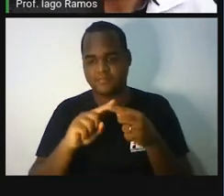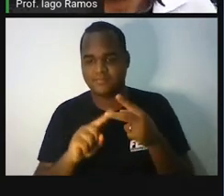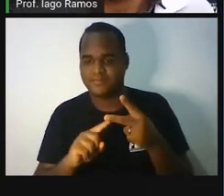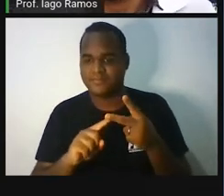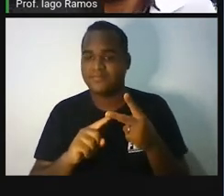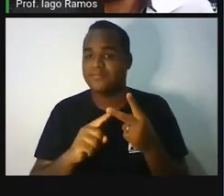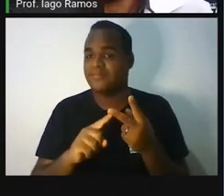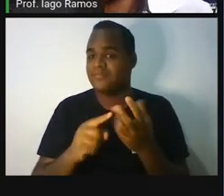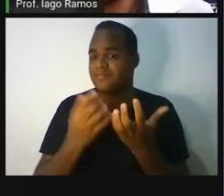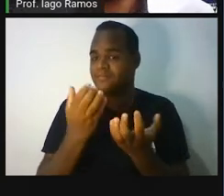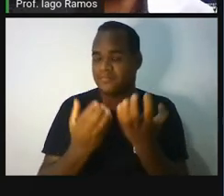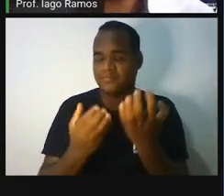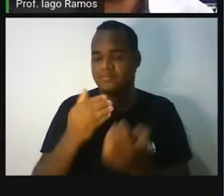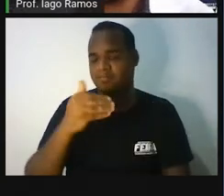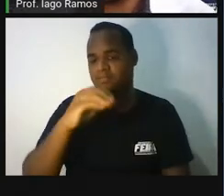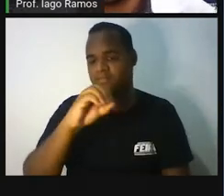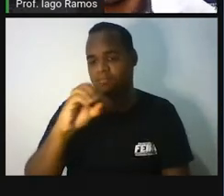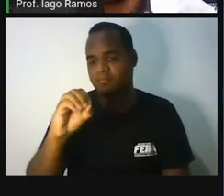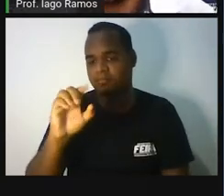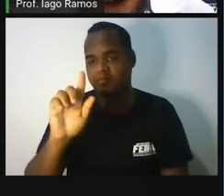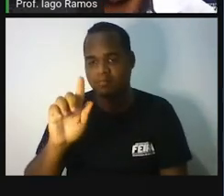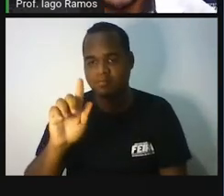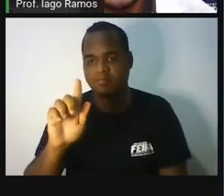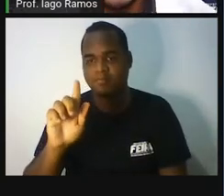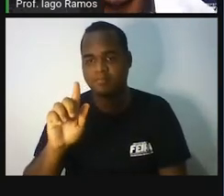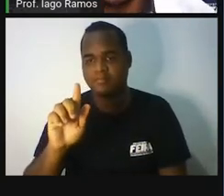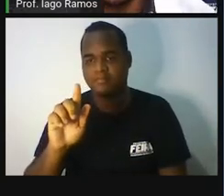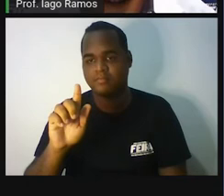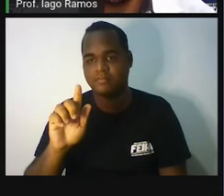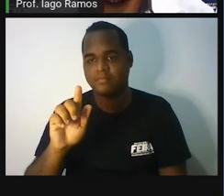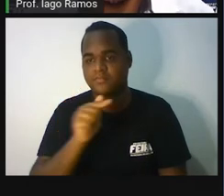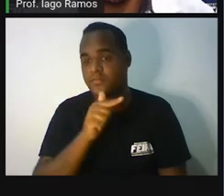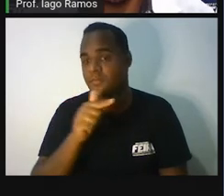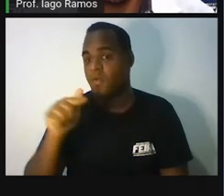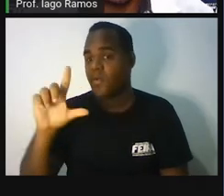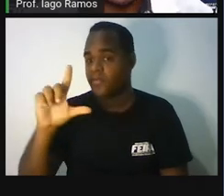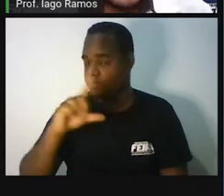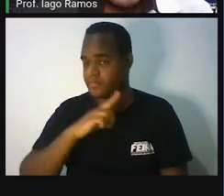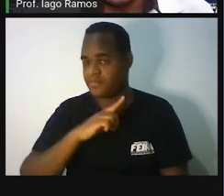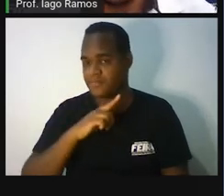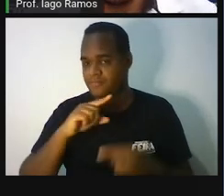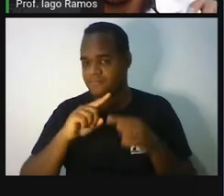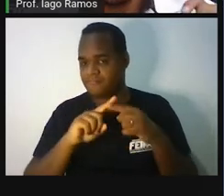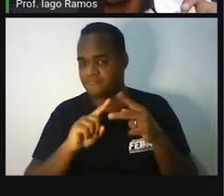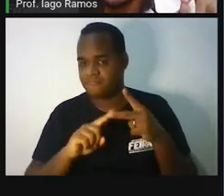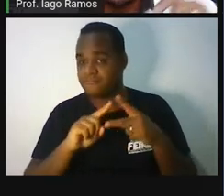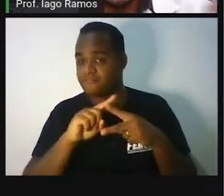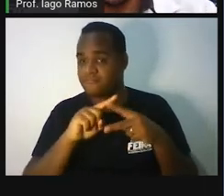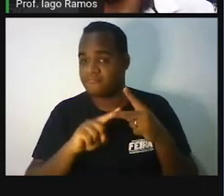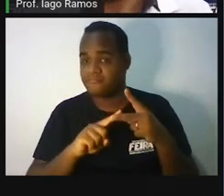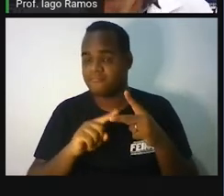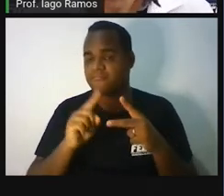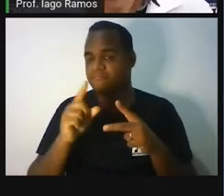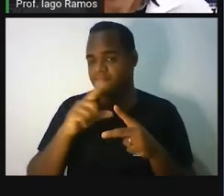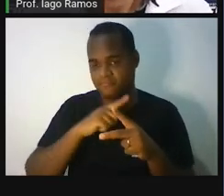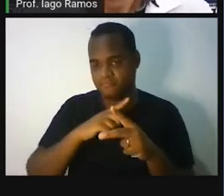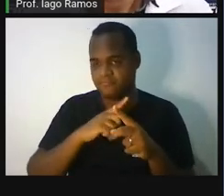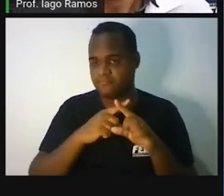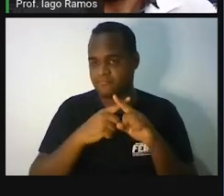peso com 100 gramas e no outro pratinho tem duas caixinhas com um X.